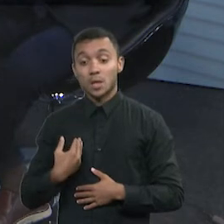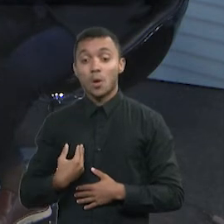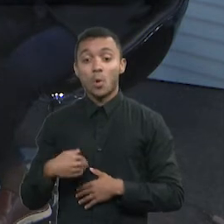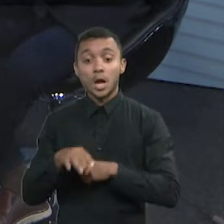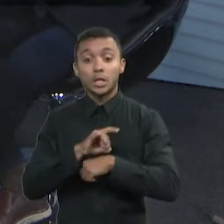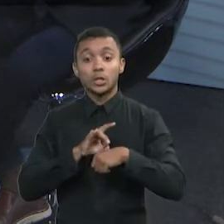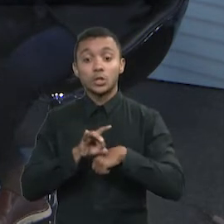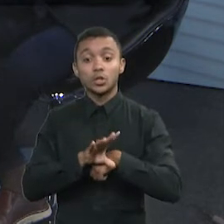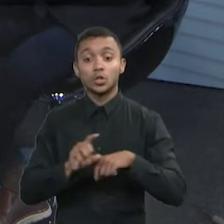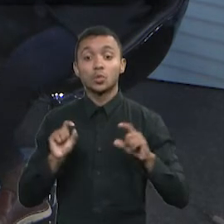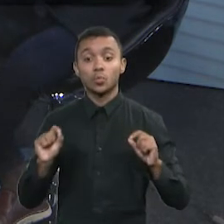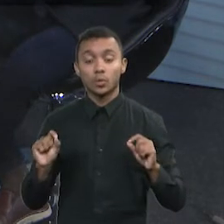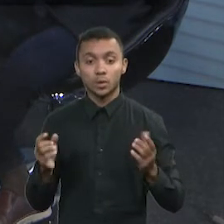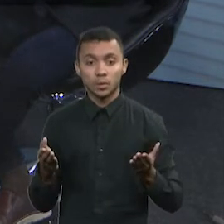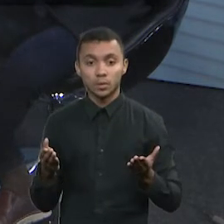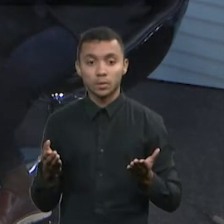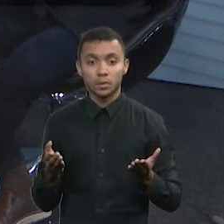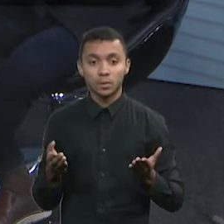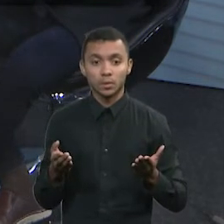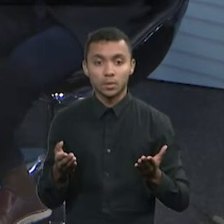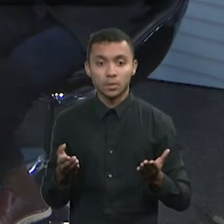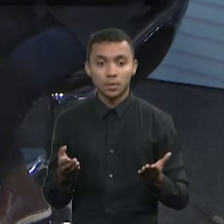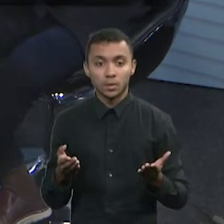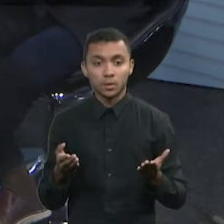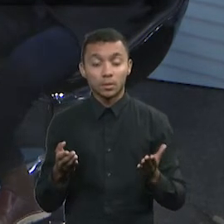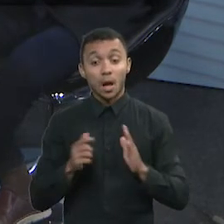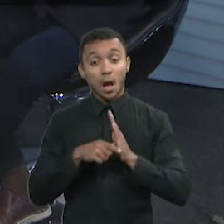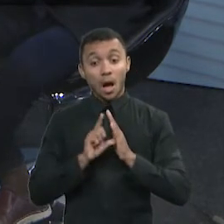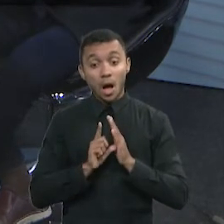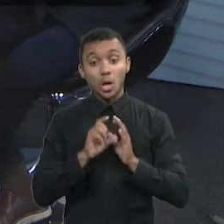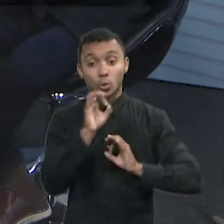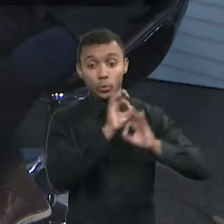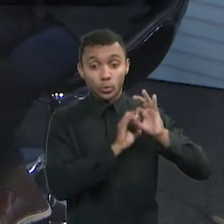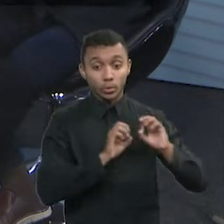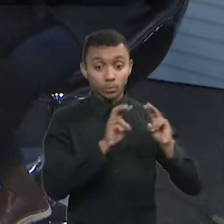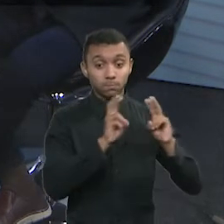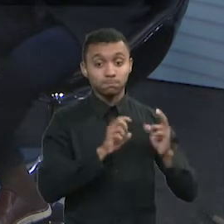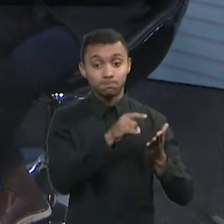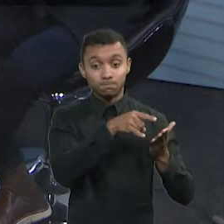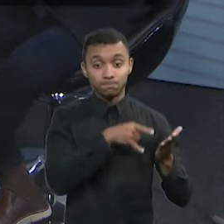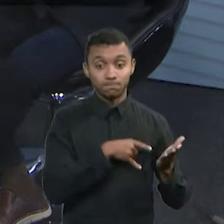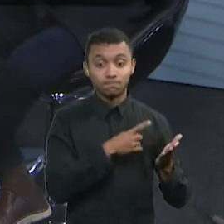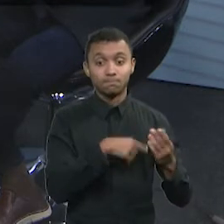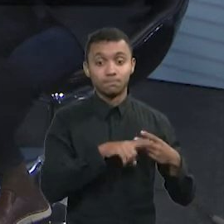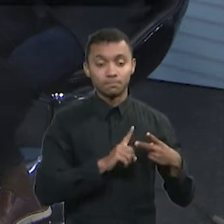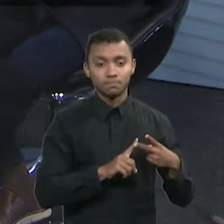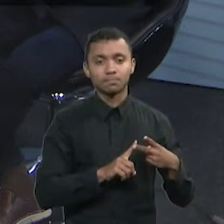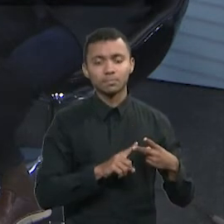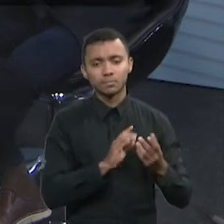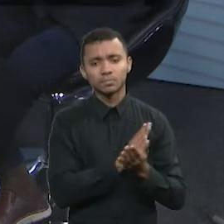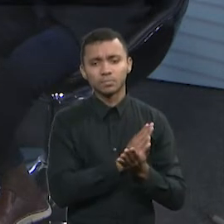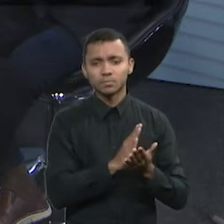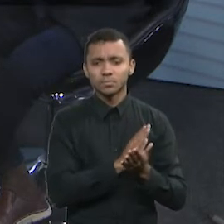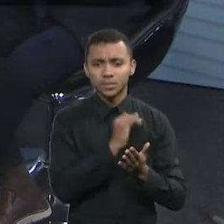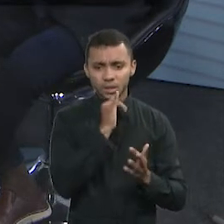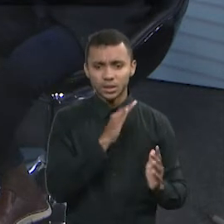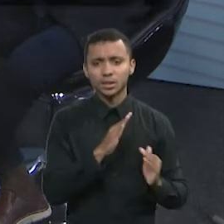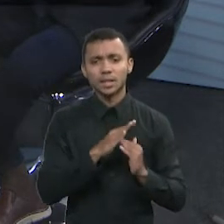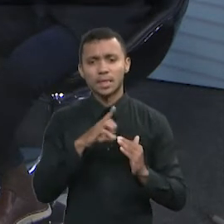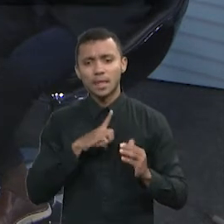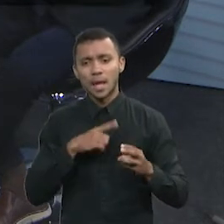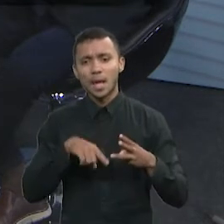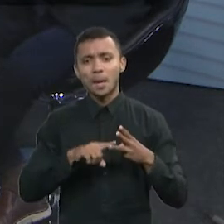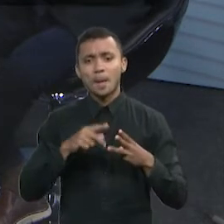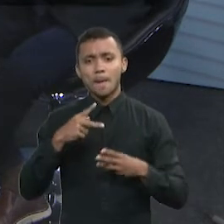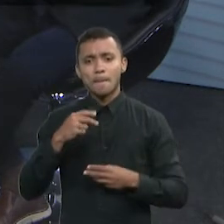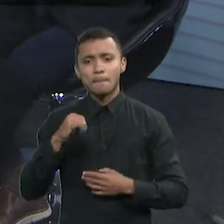são, como você falou, já estou preparando, é se antecipar com relação à documentação. Tem algumas novidades como forma de restituição, como com PIX,